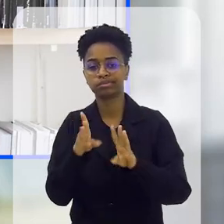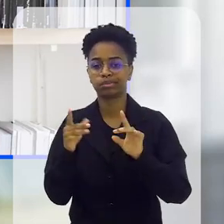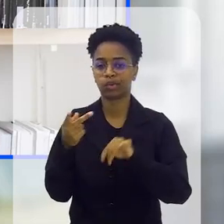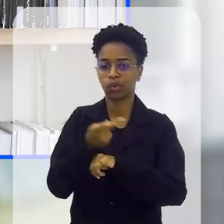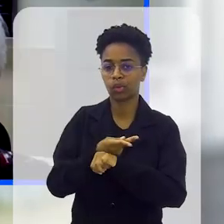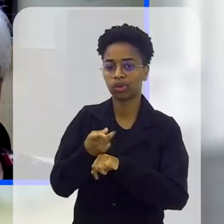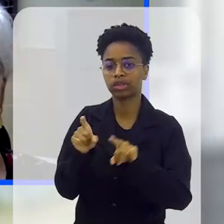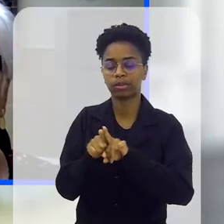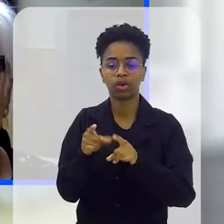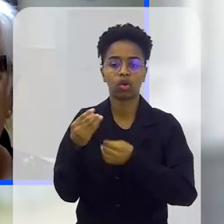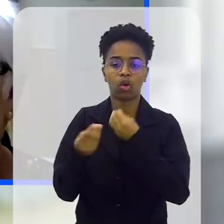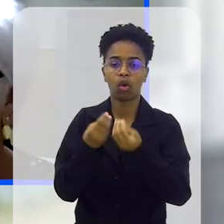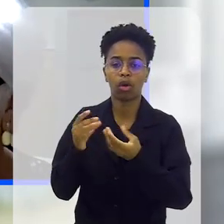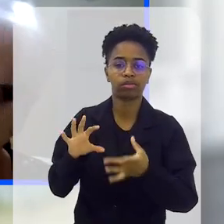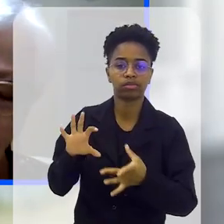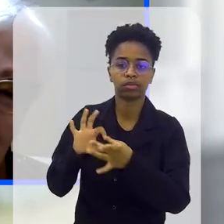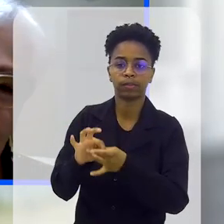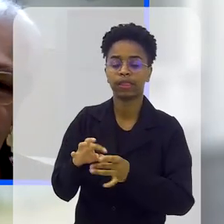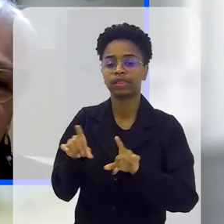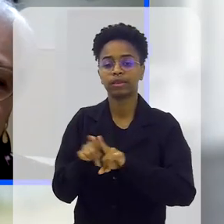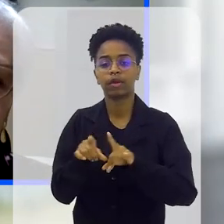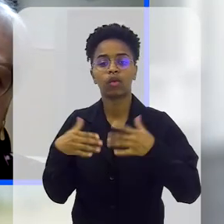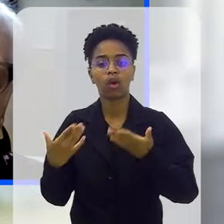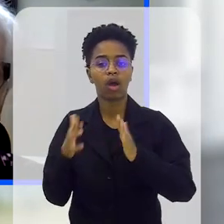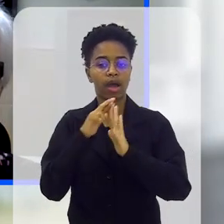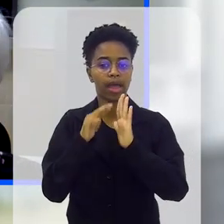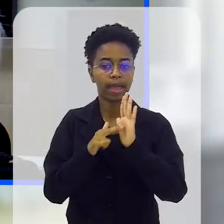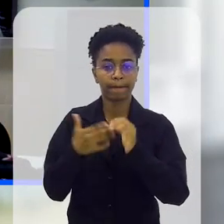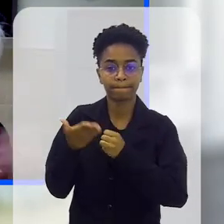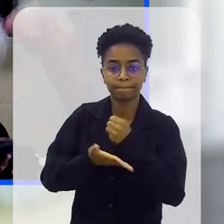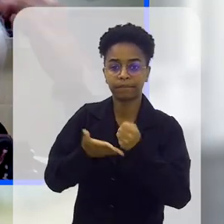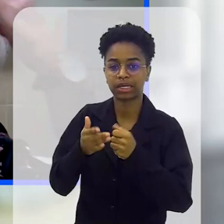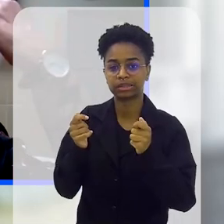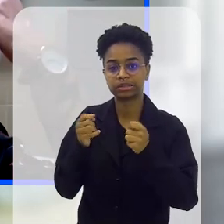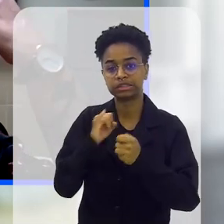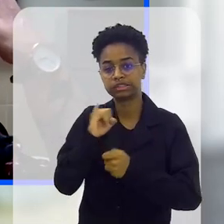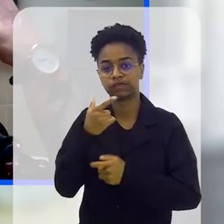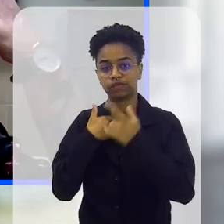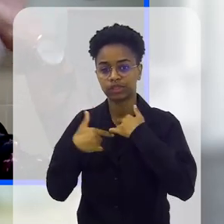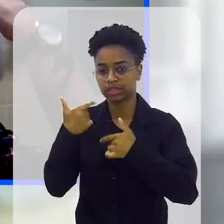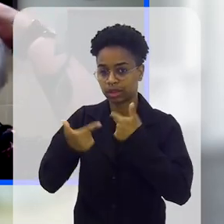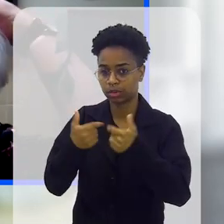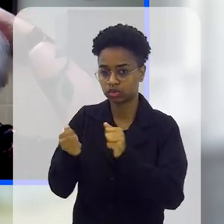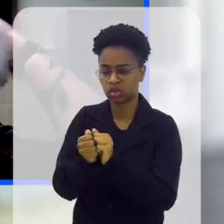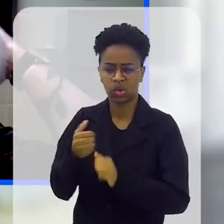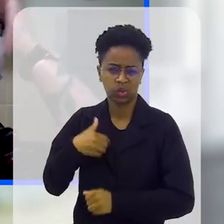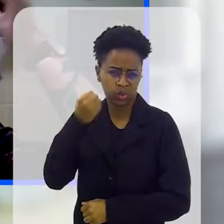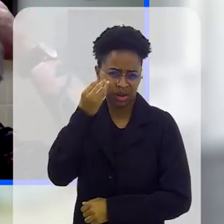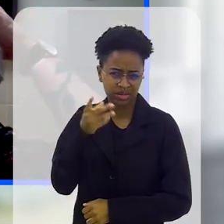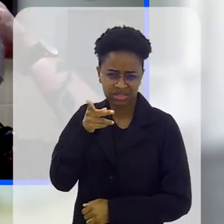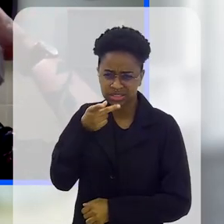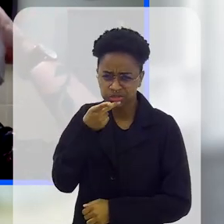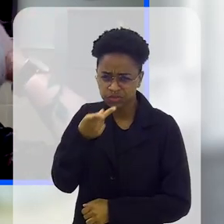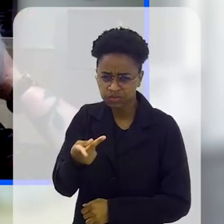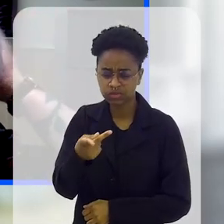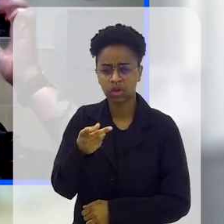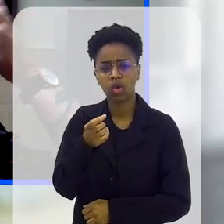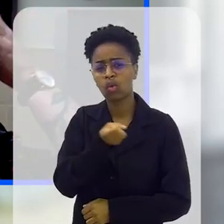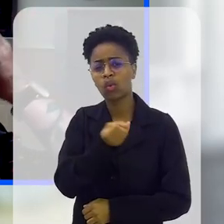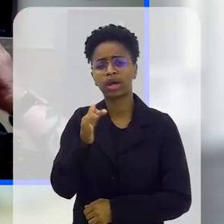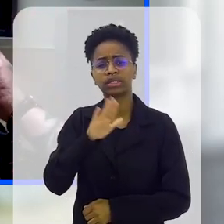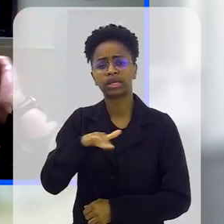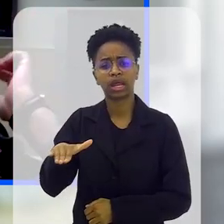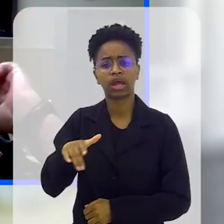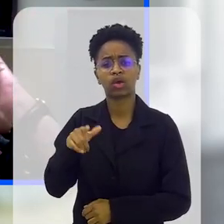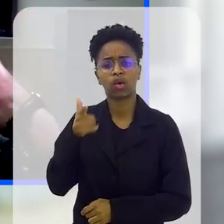faz para ser um associado e também quais são os pré-requisitos básicos para quem quiser trabalhar com você. Só fiquei uma... Não lembro se você falou